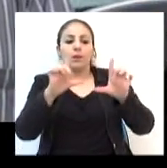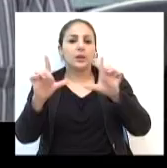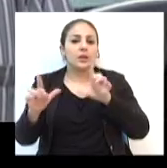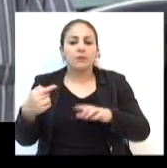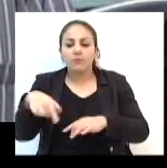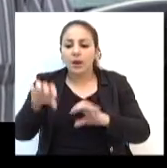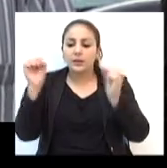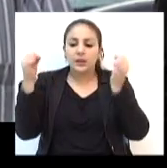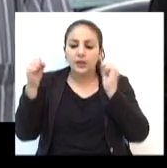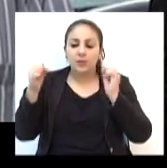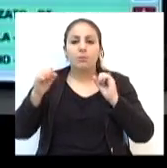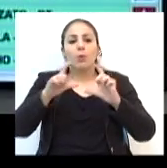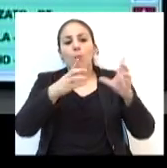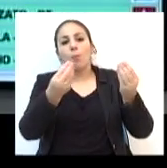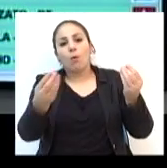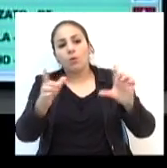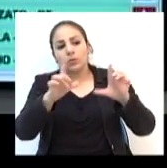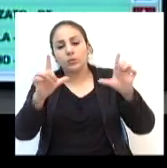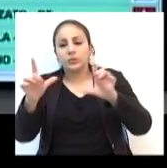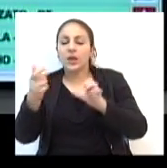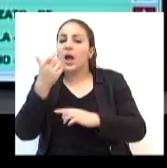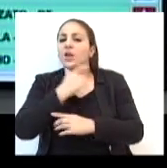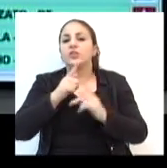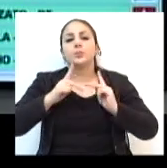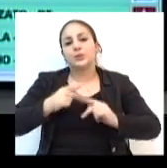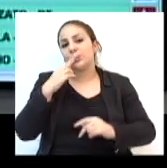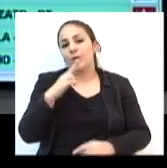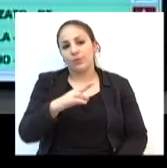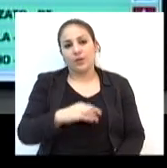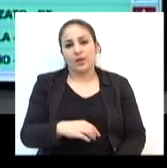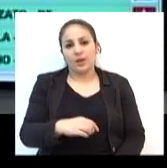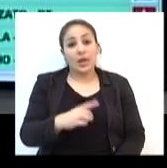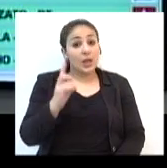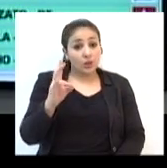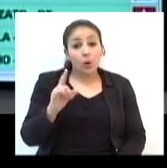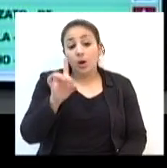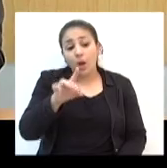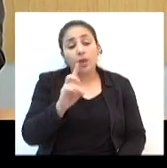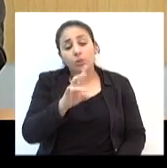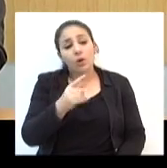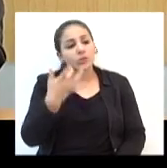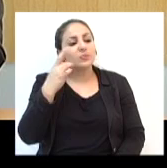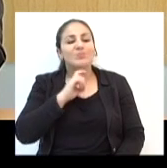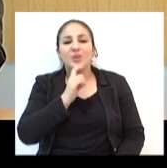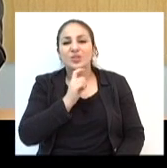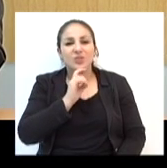ninguém mais lê. Então a droga tem que ser tratada como droga e não adianta nós ficar pendurando cartazes, tudo que é lado.